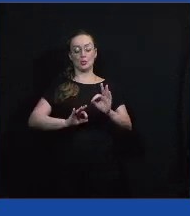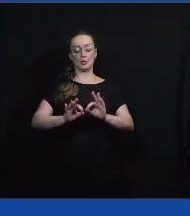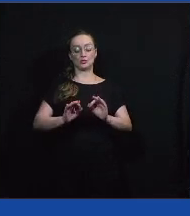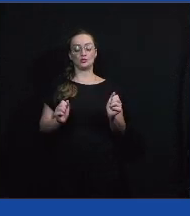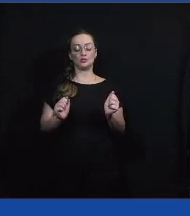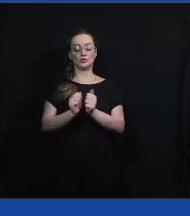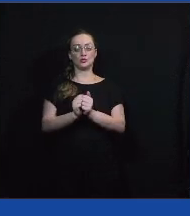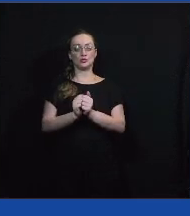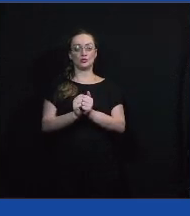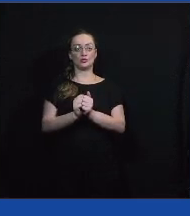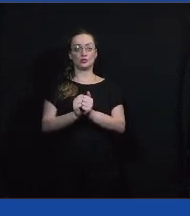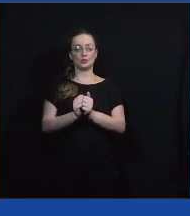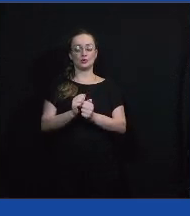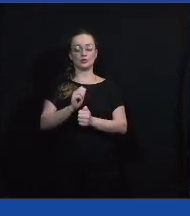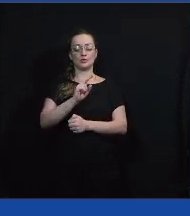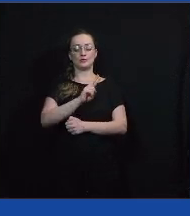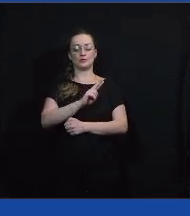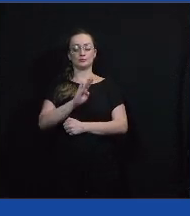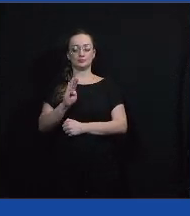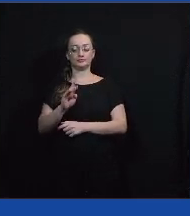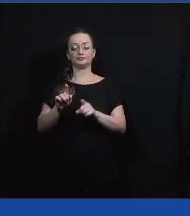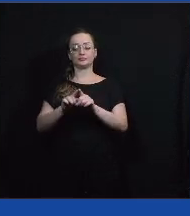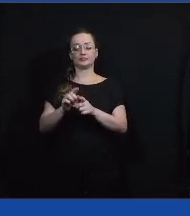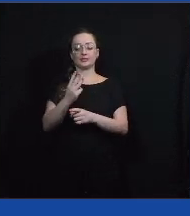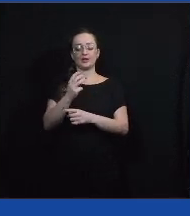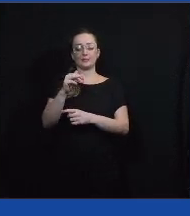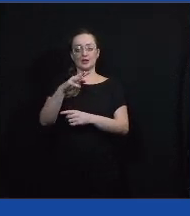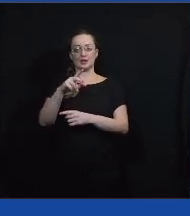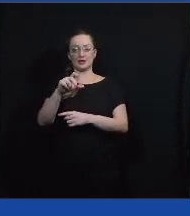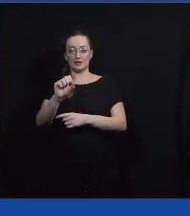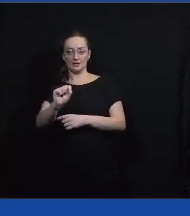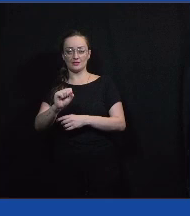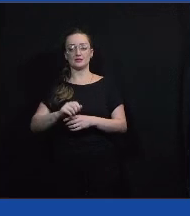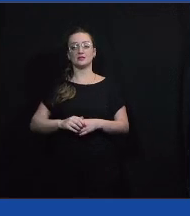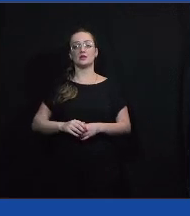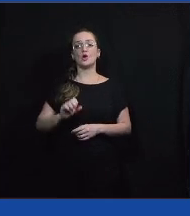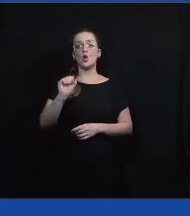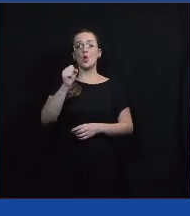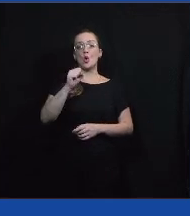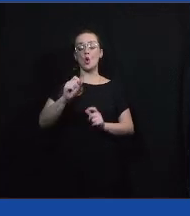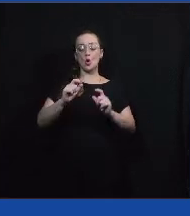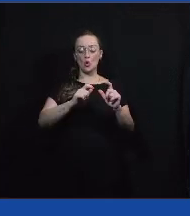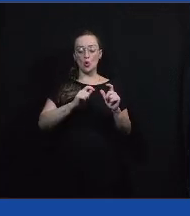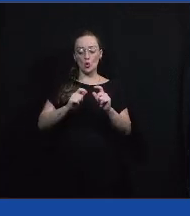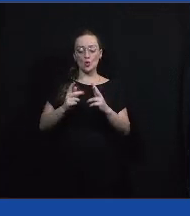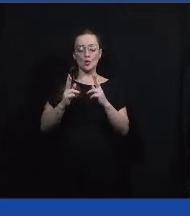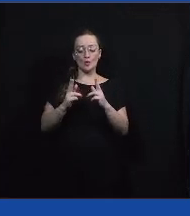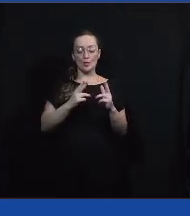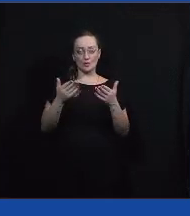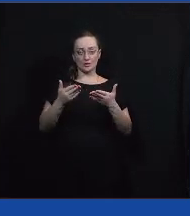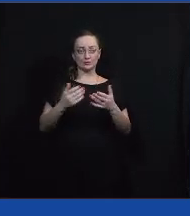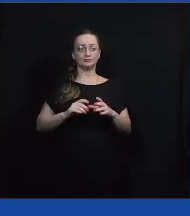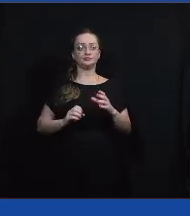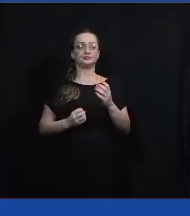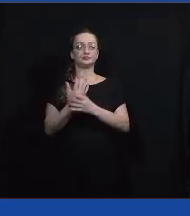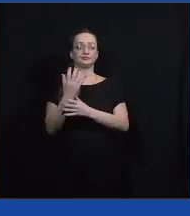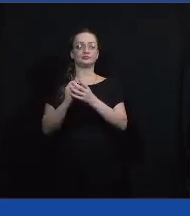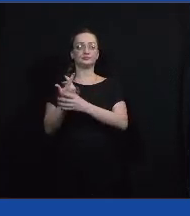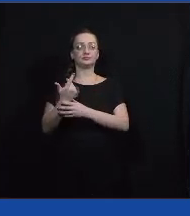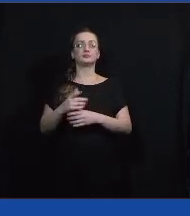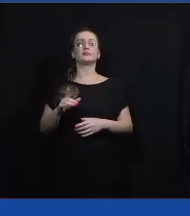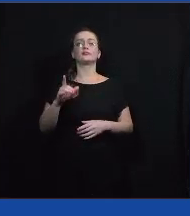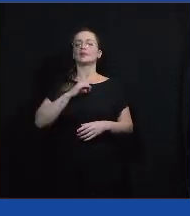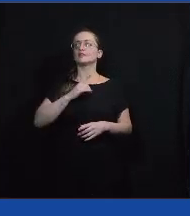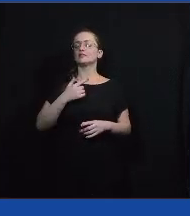com o Instituto Votor Aitim em Três Marias, o Dialoga Três Marias, oito canvas como esse foram criados, e saiu cada coisa que às vezes tu